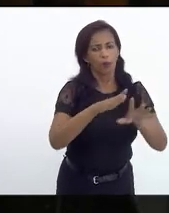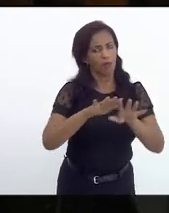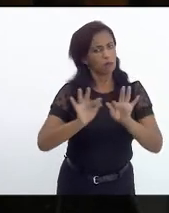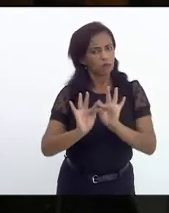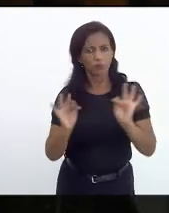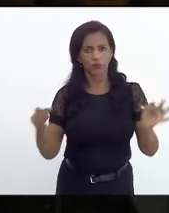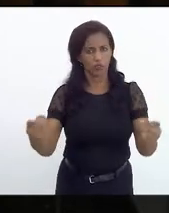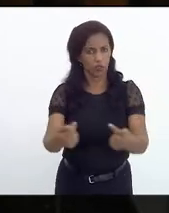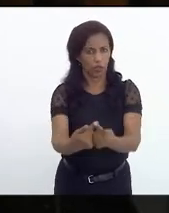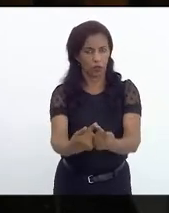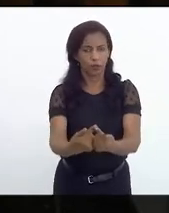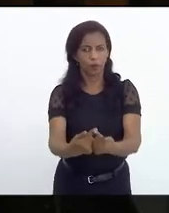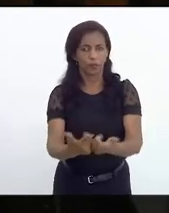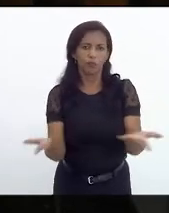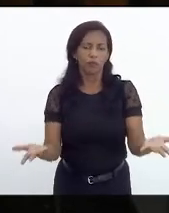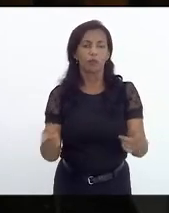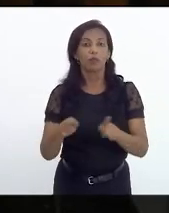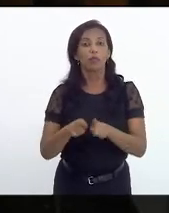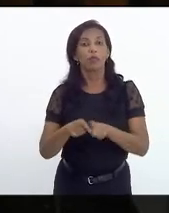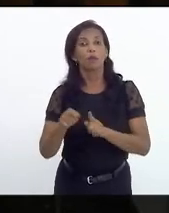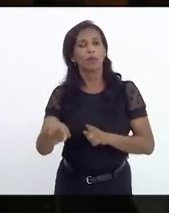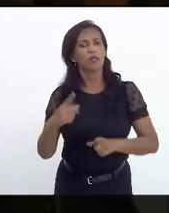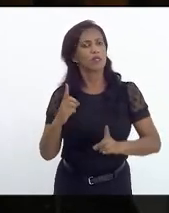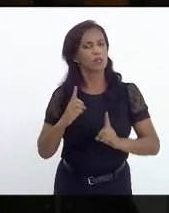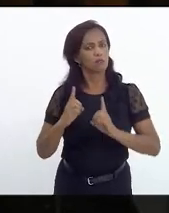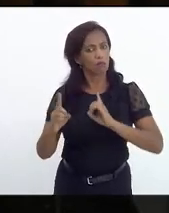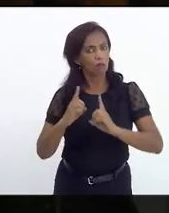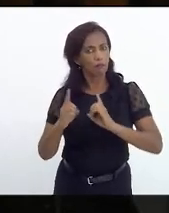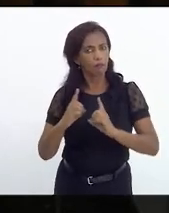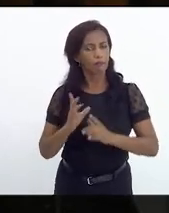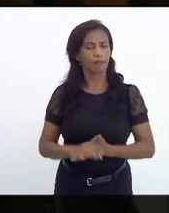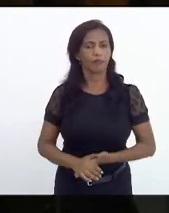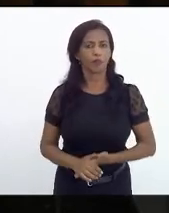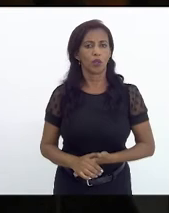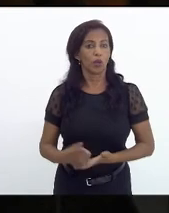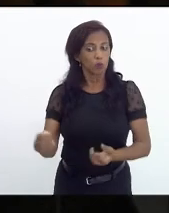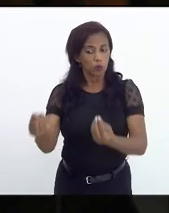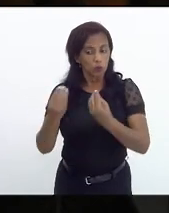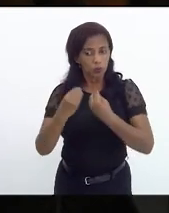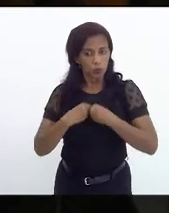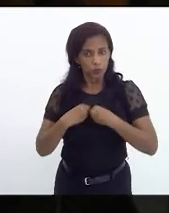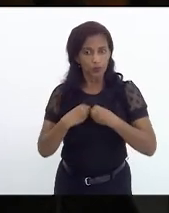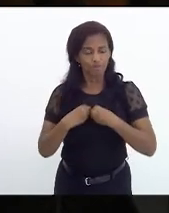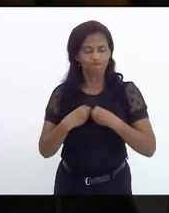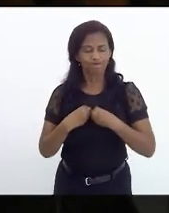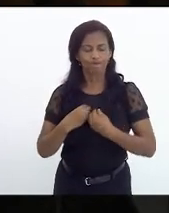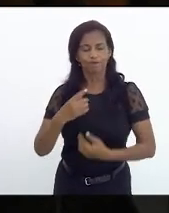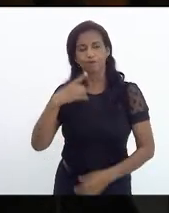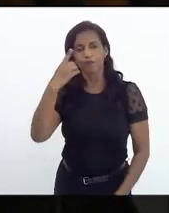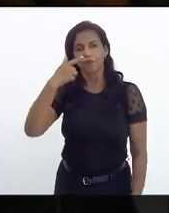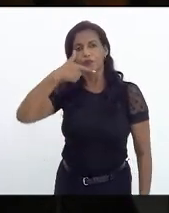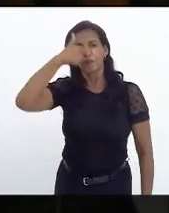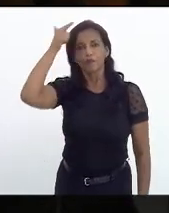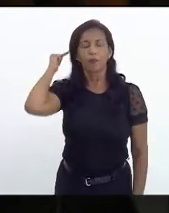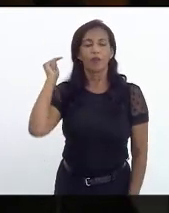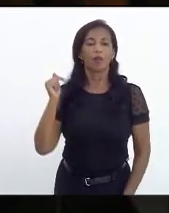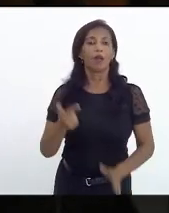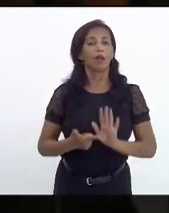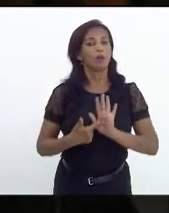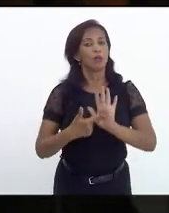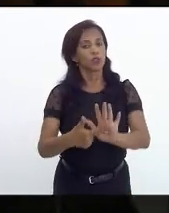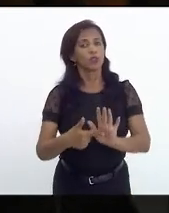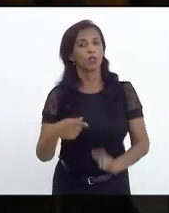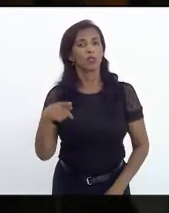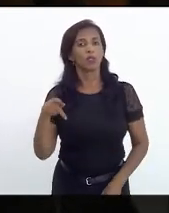geral. Inclusive, esse debate nos inspirou, deputado Luiz Paula, a apresentar ao Parlamento um